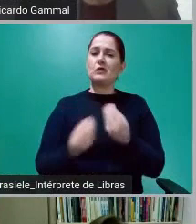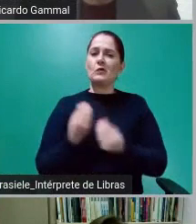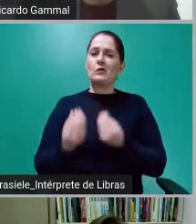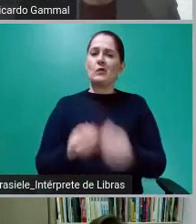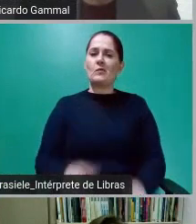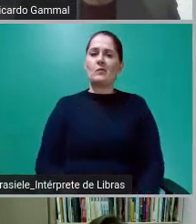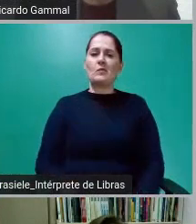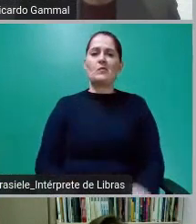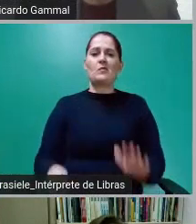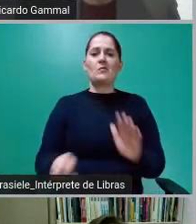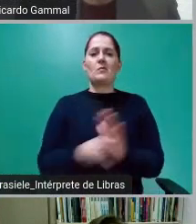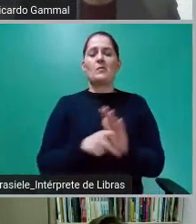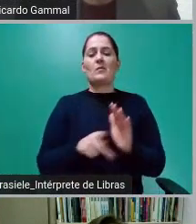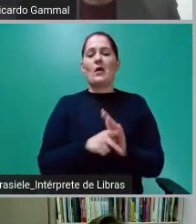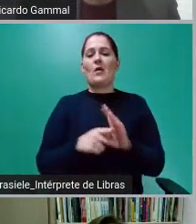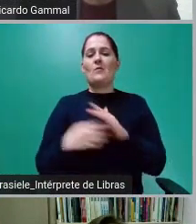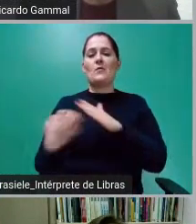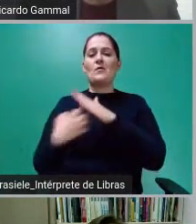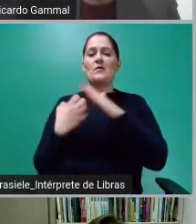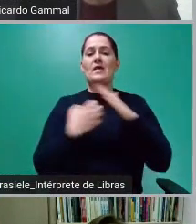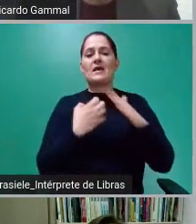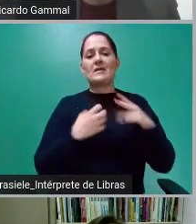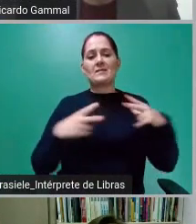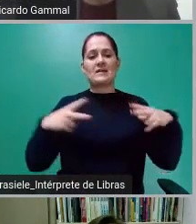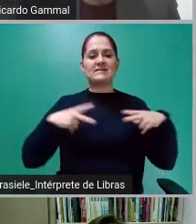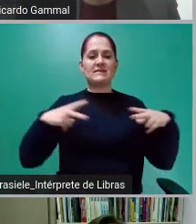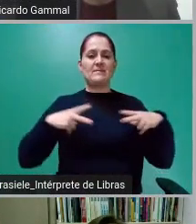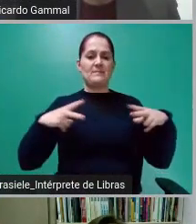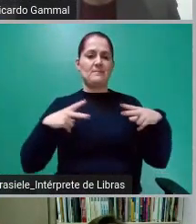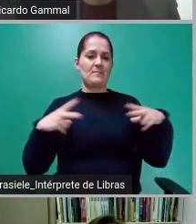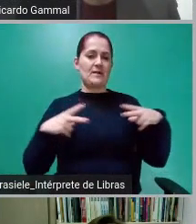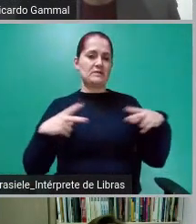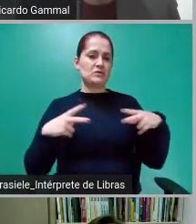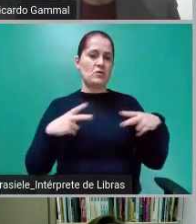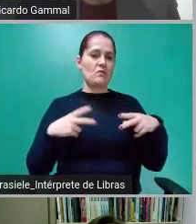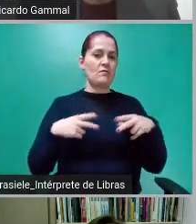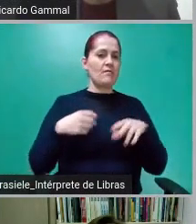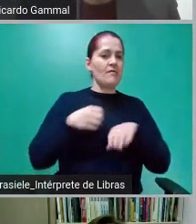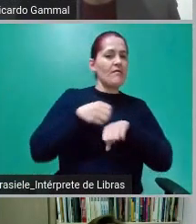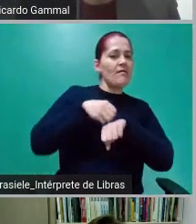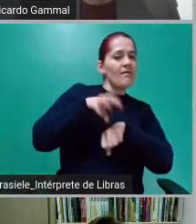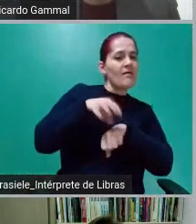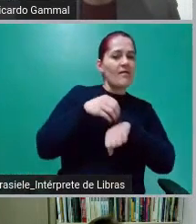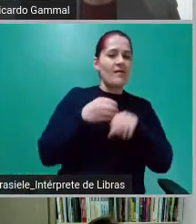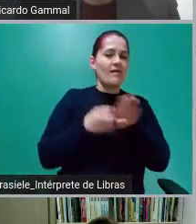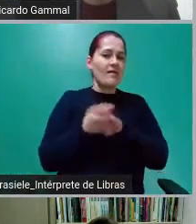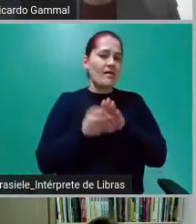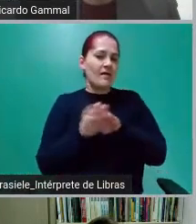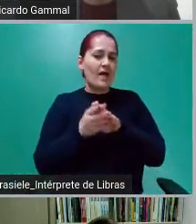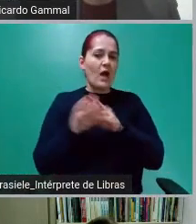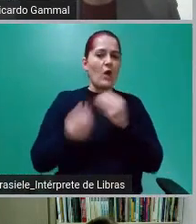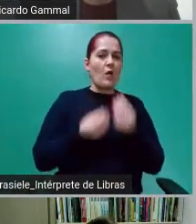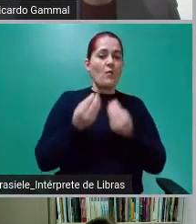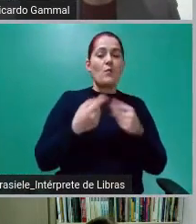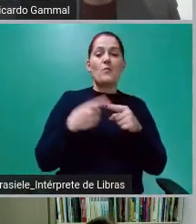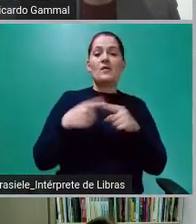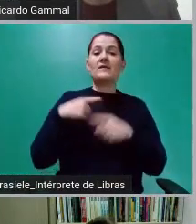consultorias privadas, com expertise do FMI. Essa aba